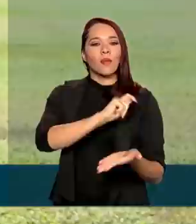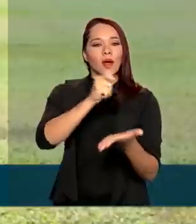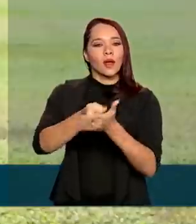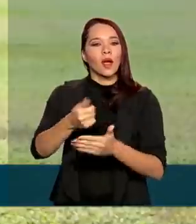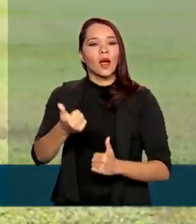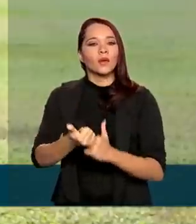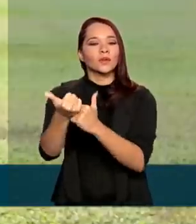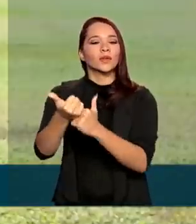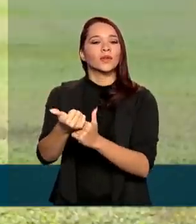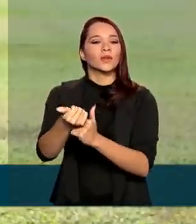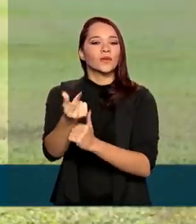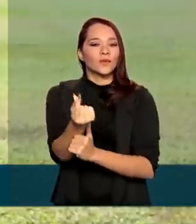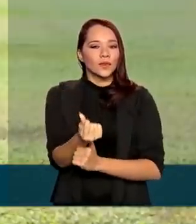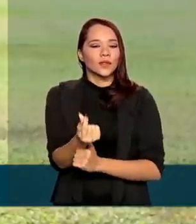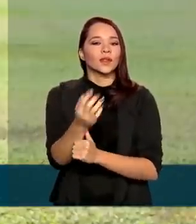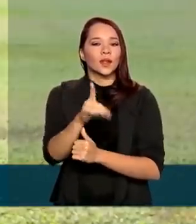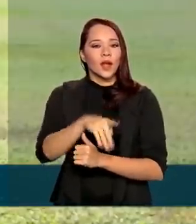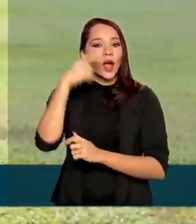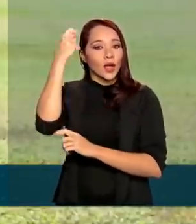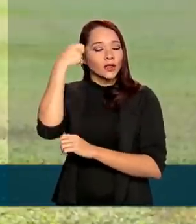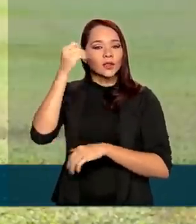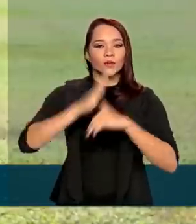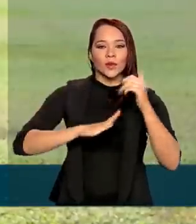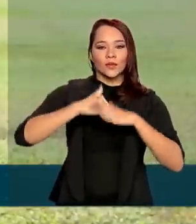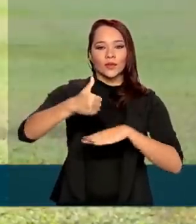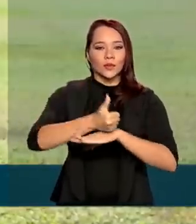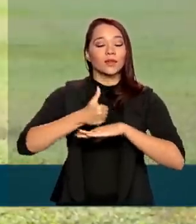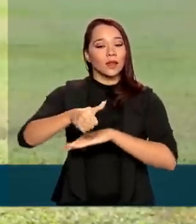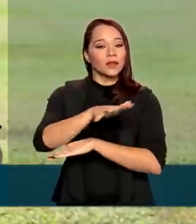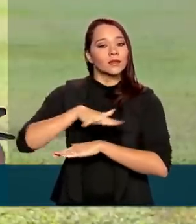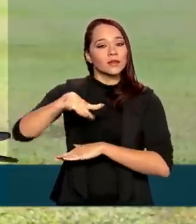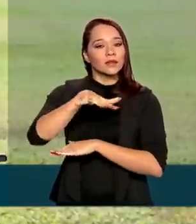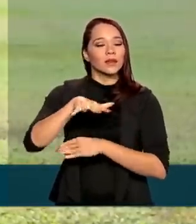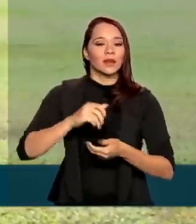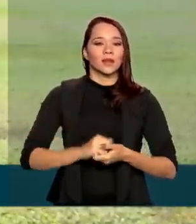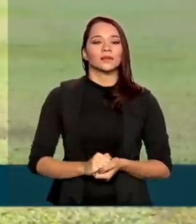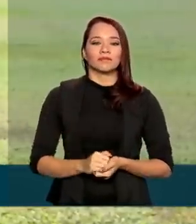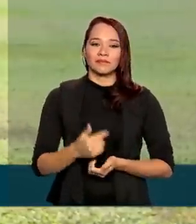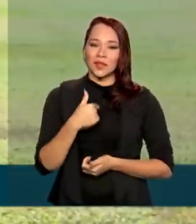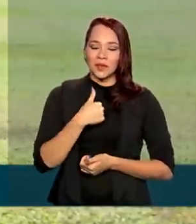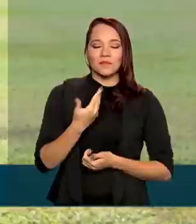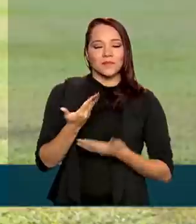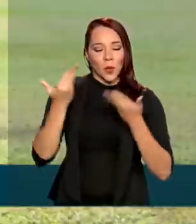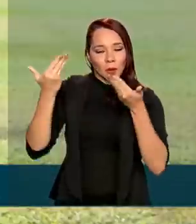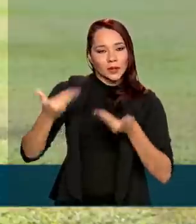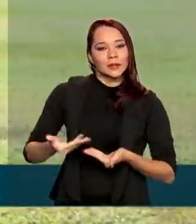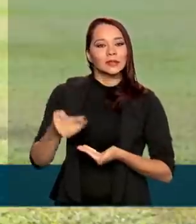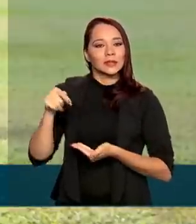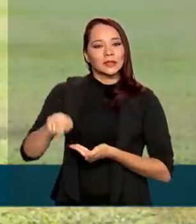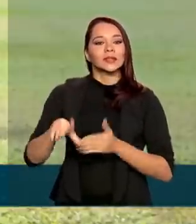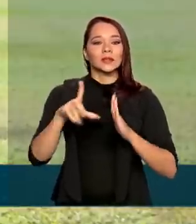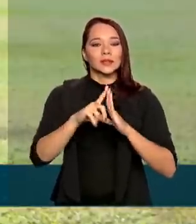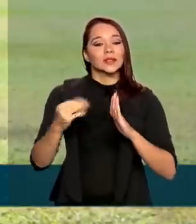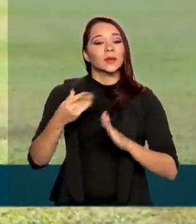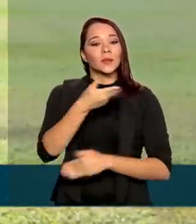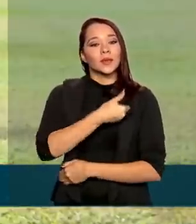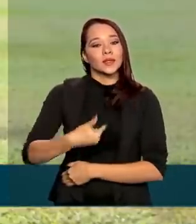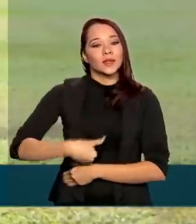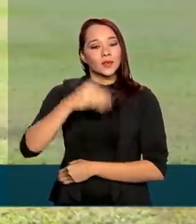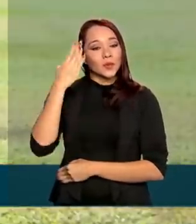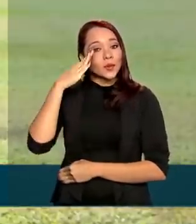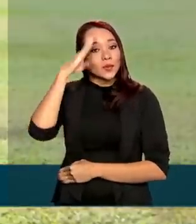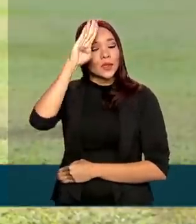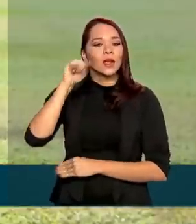o auxílio financeiro a artistas e profissionais do setor. Bem, eu estou aqui no Palácio da Alvorada porque o presidente Jair Bolsonaro